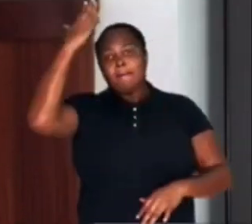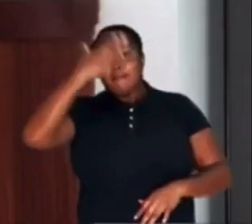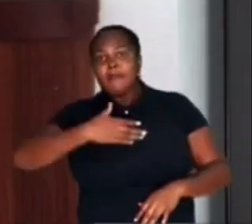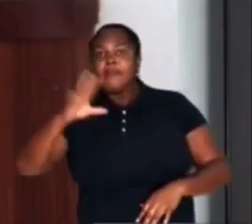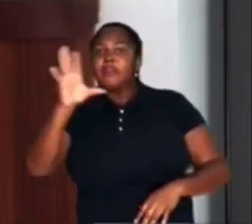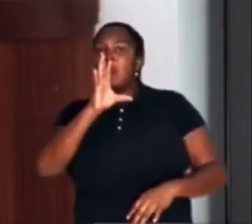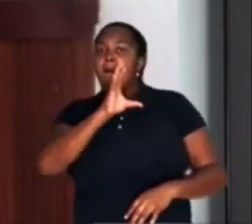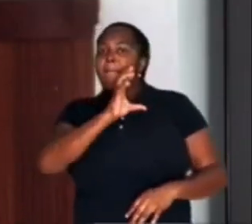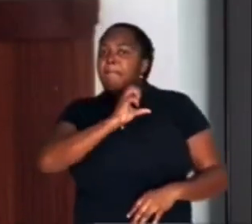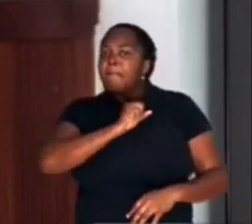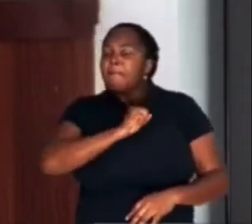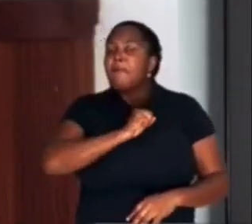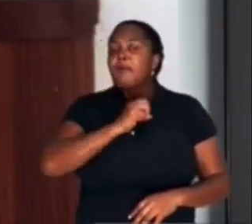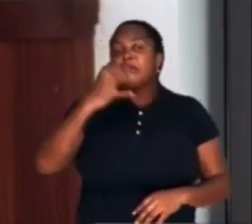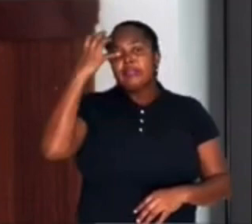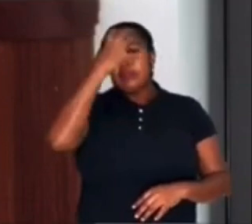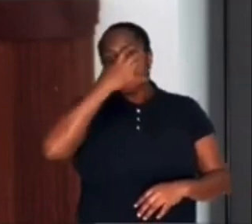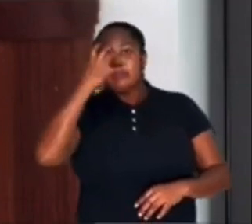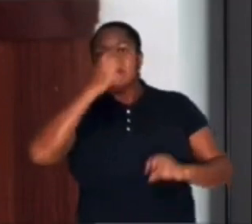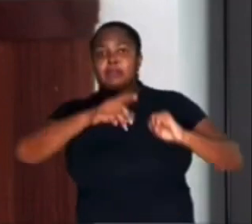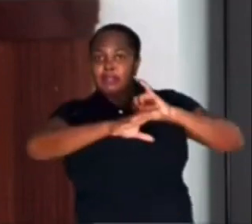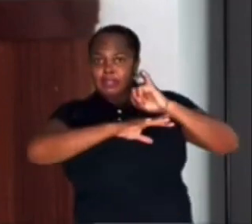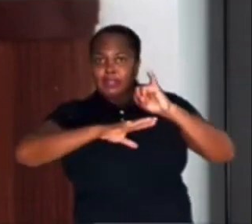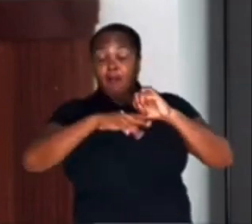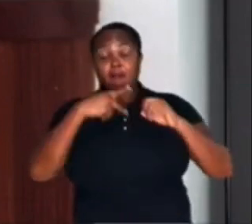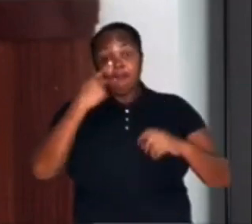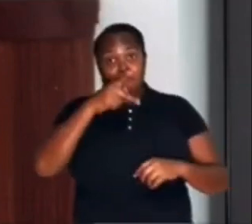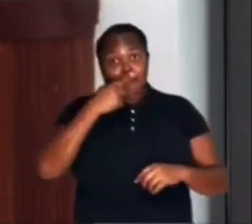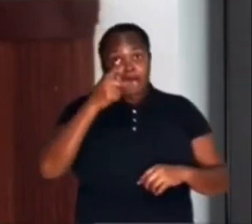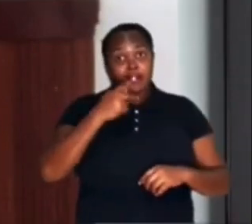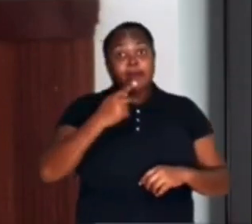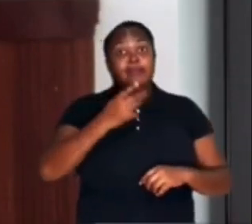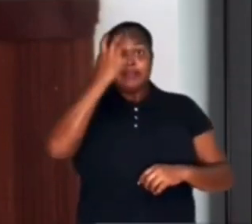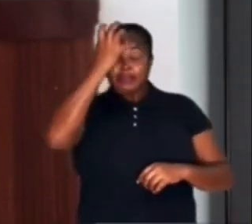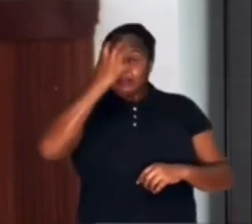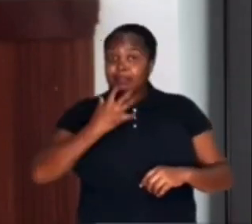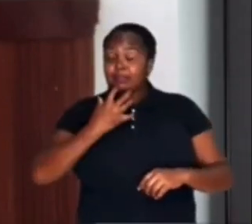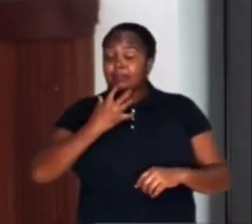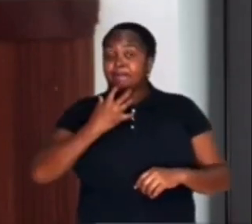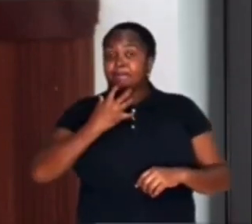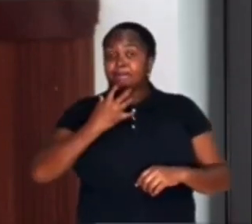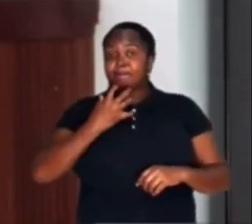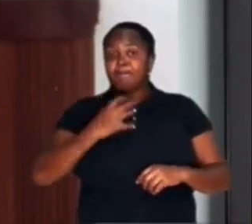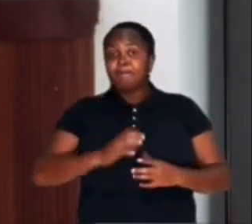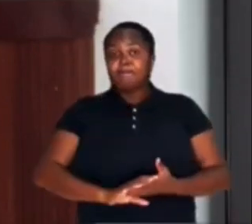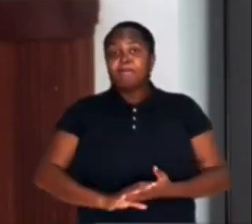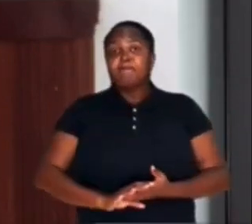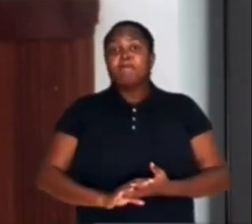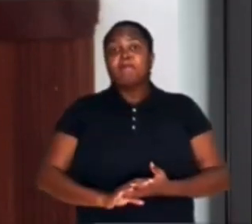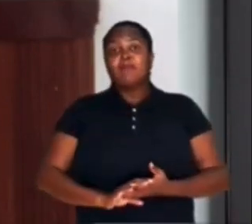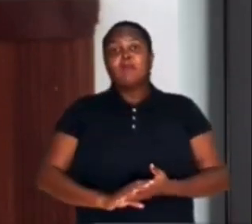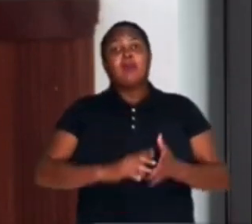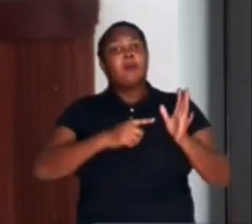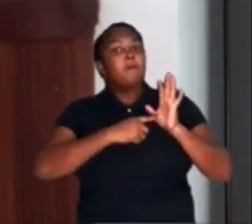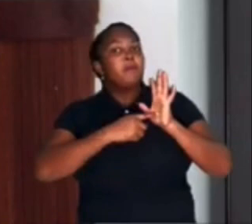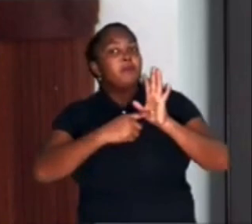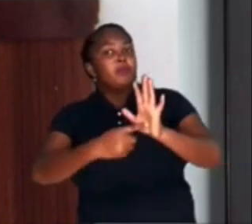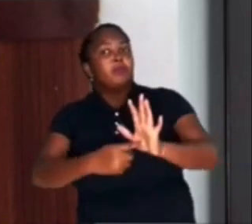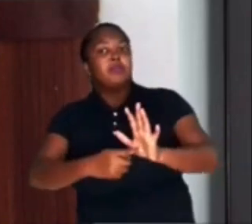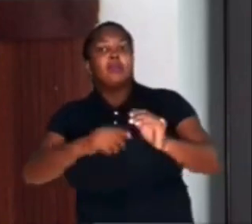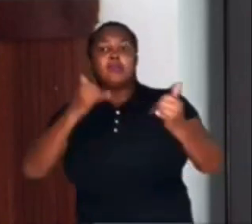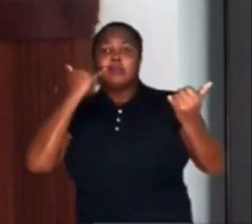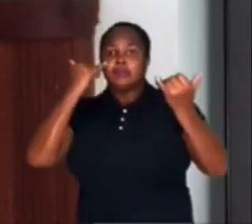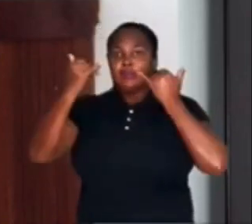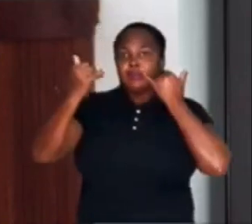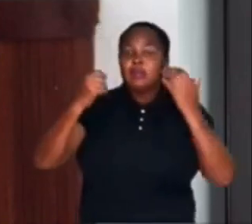Ilhéus. Falo isso com sinceridade absoluta. Levei à tona reportagens e